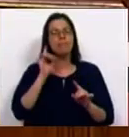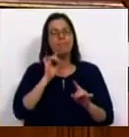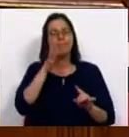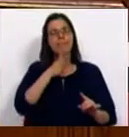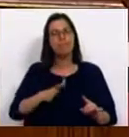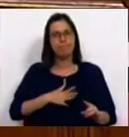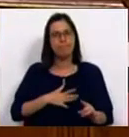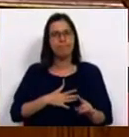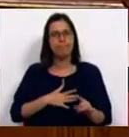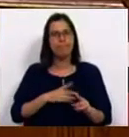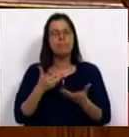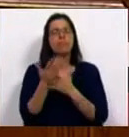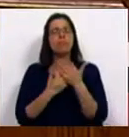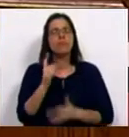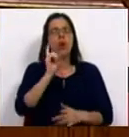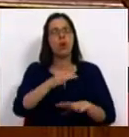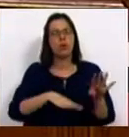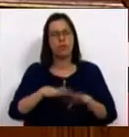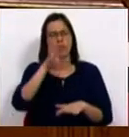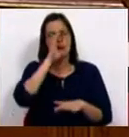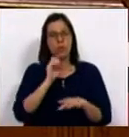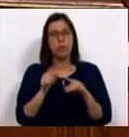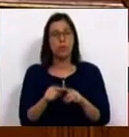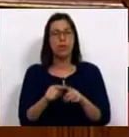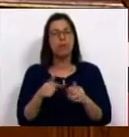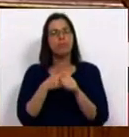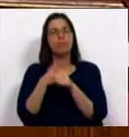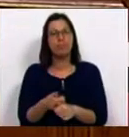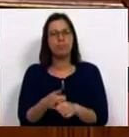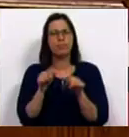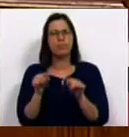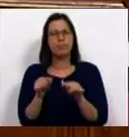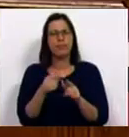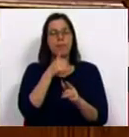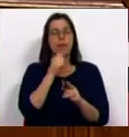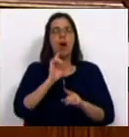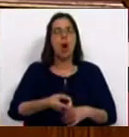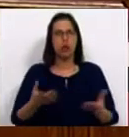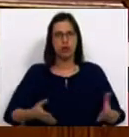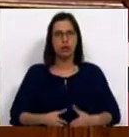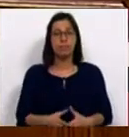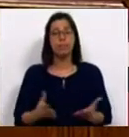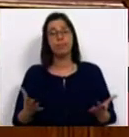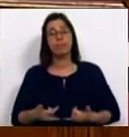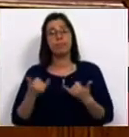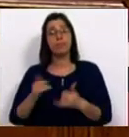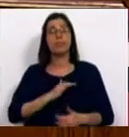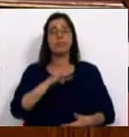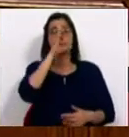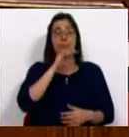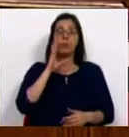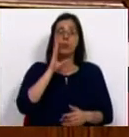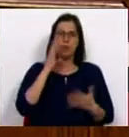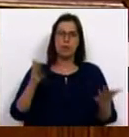importava que nos dissesse que diligências está o Governo a desenvolver para dar cumprimento a essa medida. Depois, Sr. Ministro,